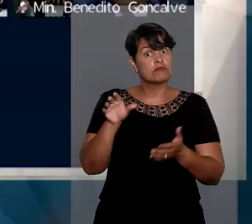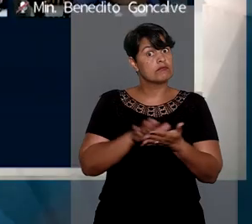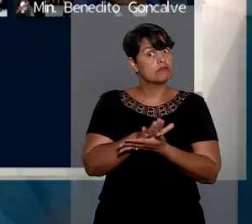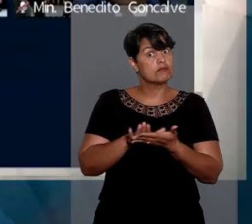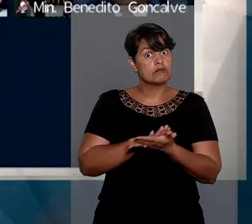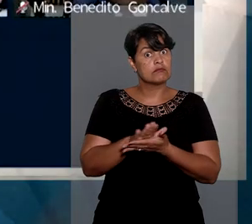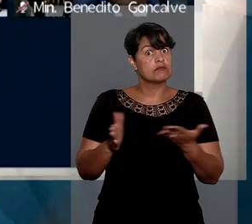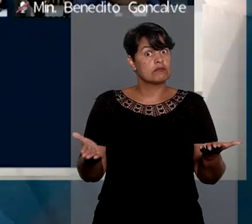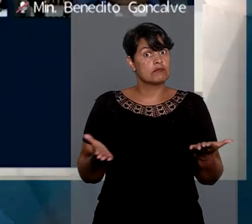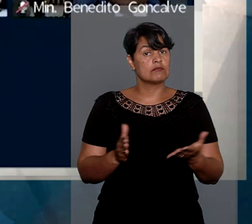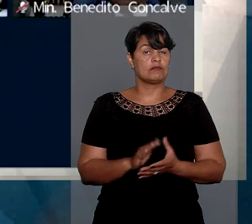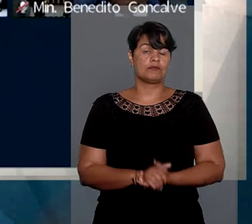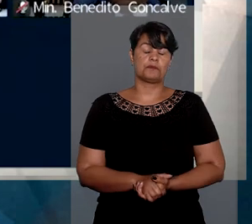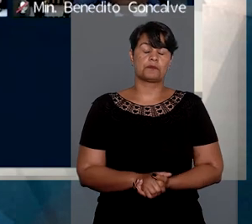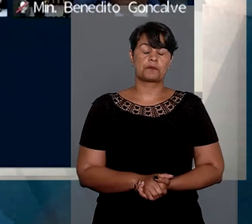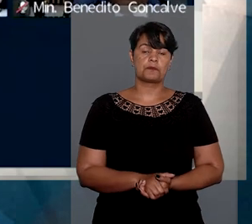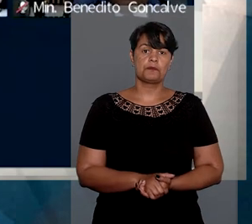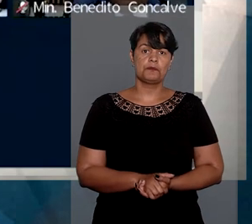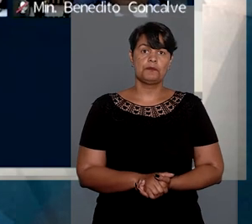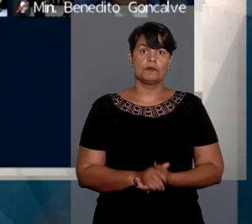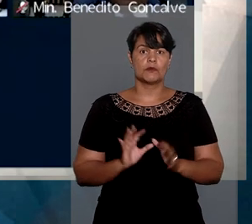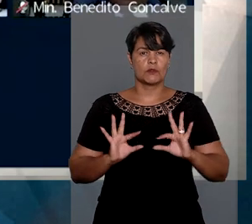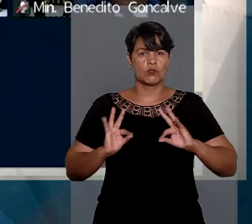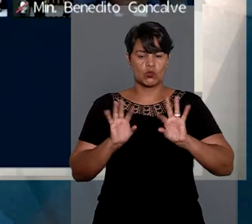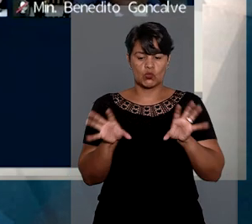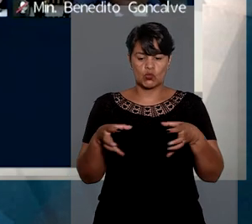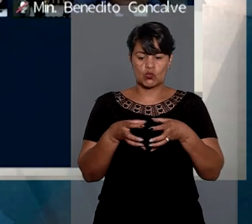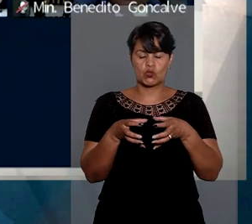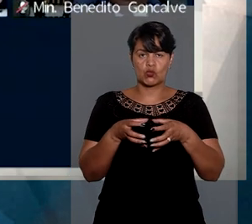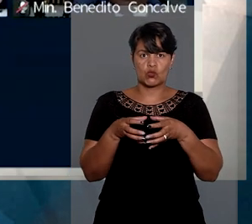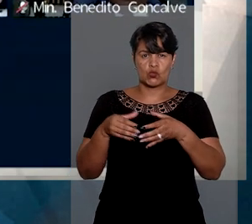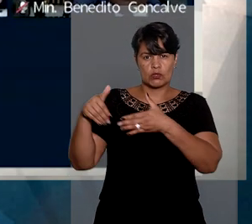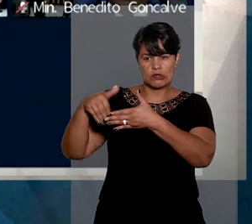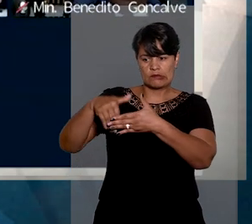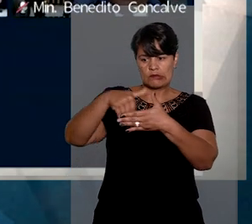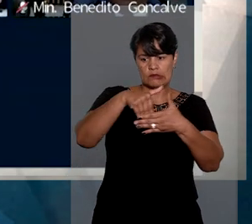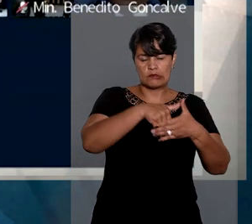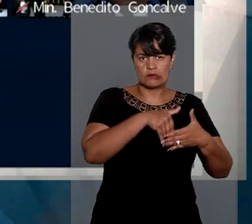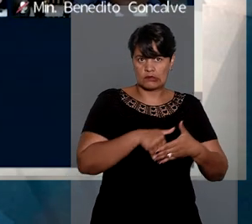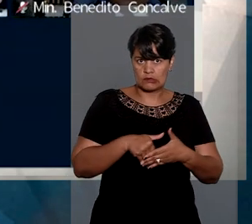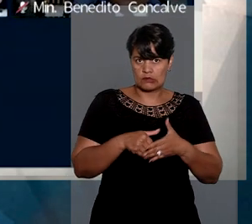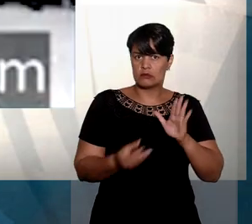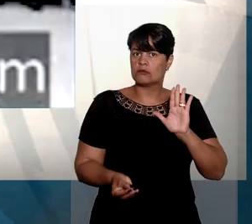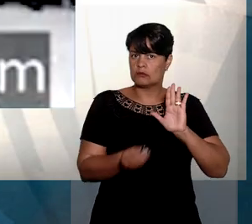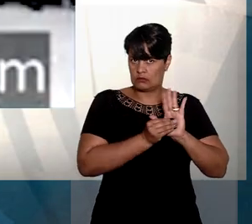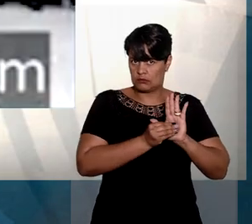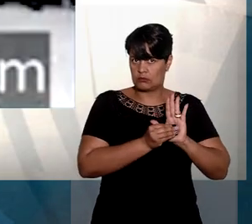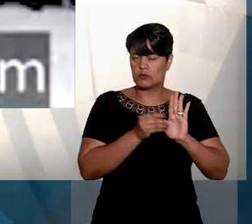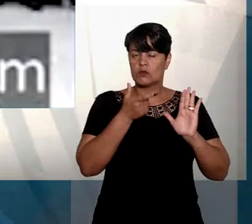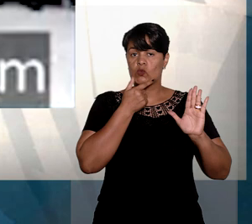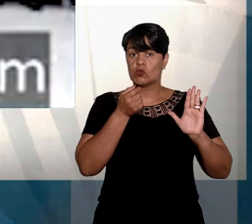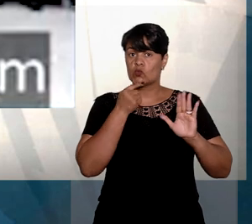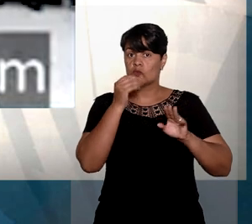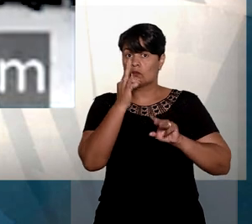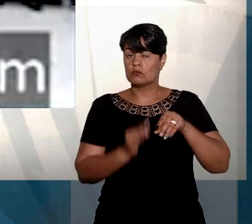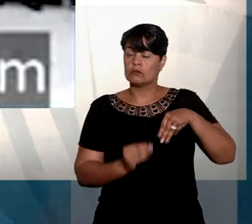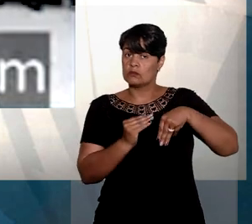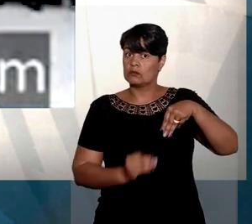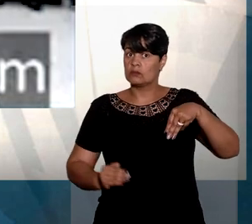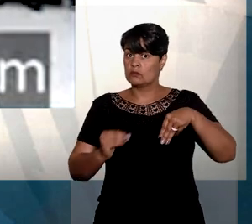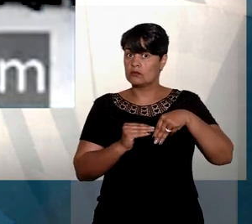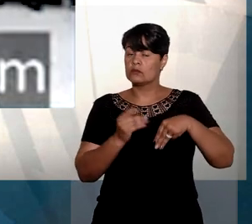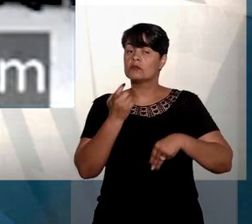No voto acompanhado pela maioria da Corte Especial, o ministro Luiz Felipe Salomão considerou que o MPF não